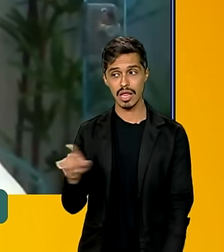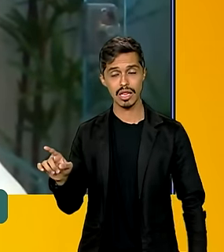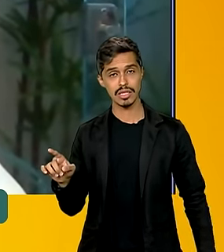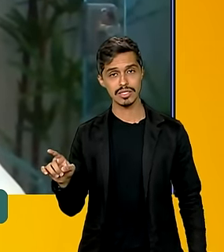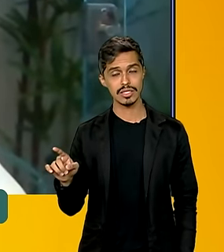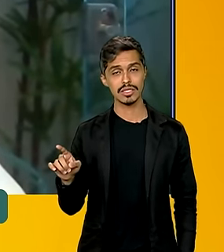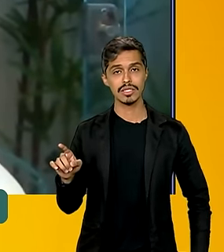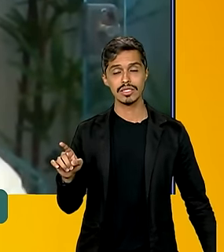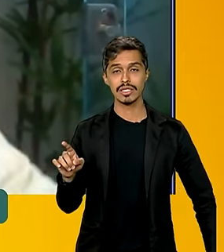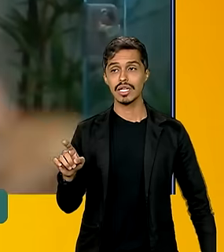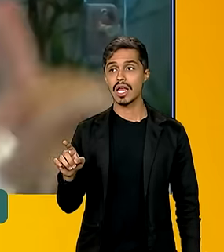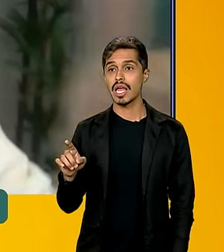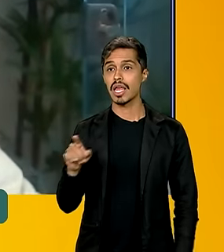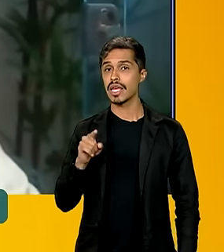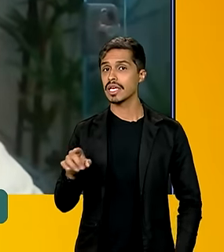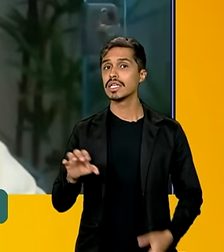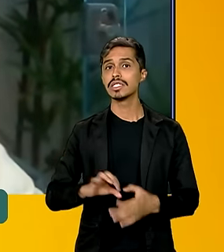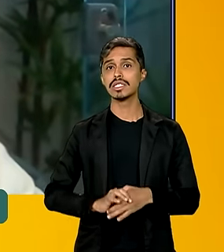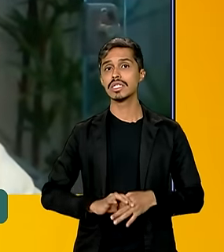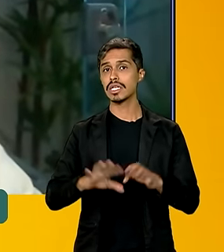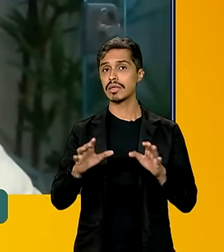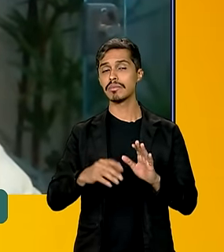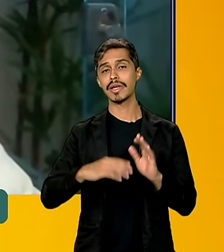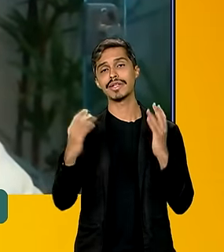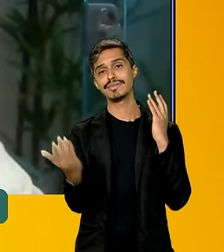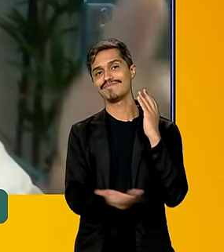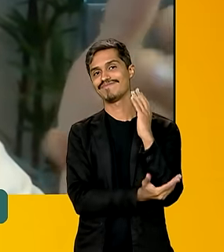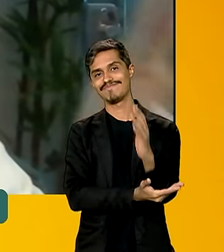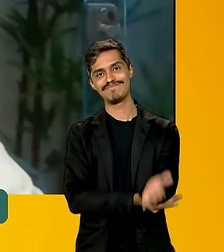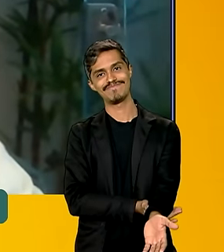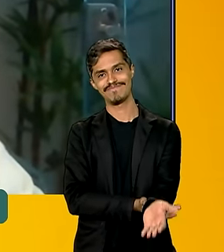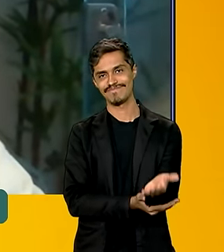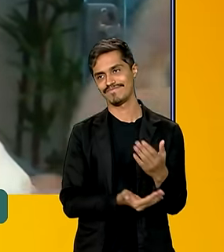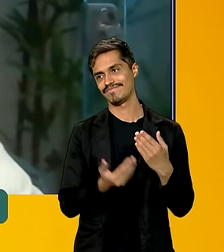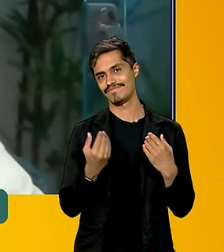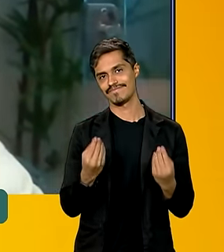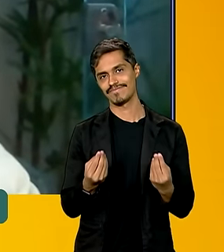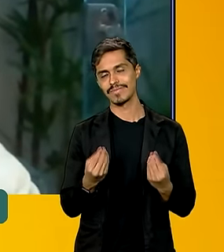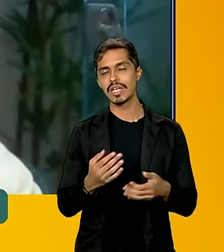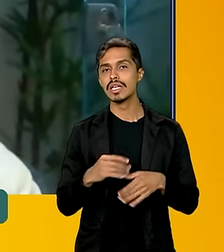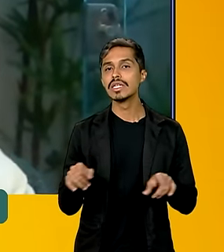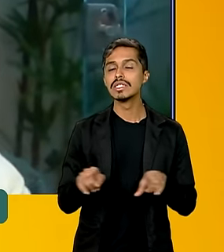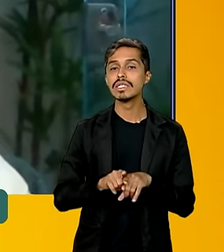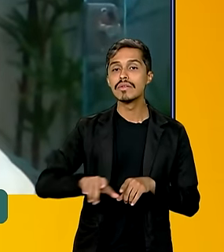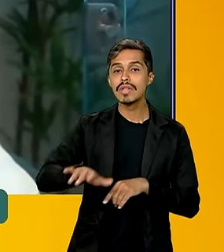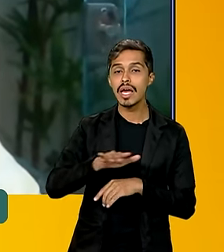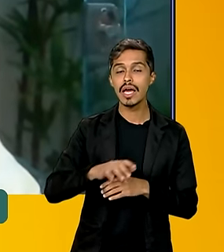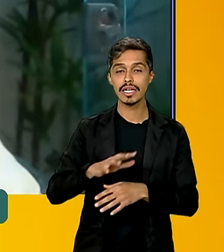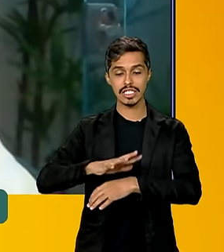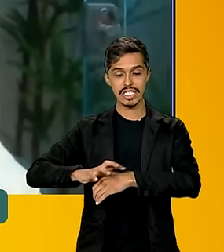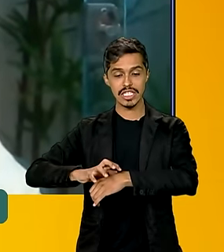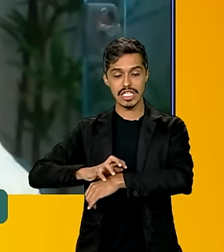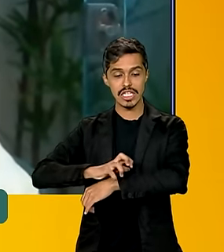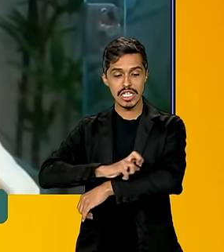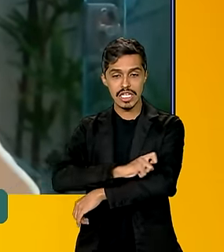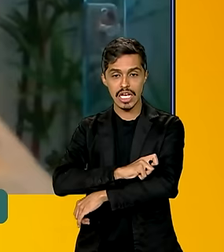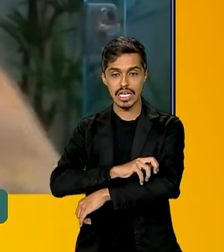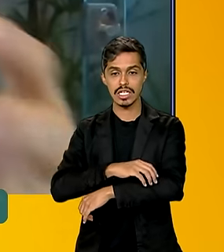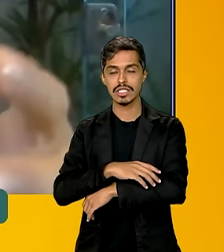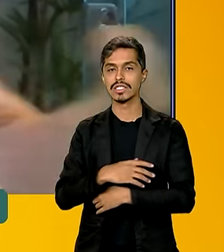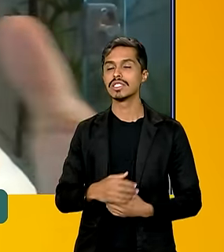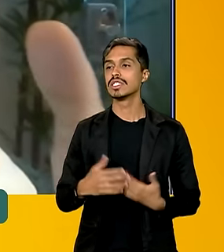os governos estaduais que autorizam o desmatamento, sobretudo aí nessa região do Cerrado, e